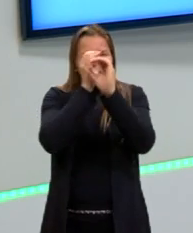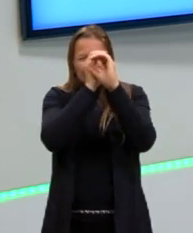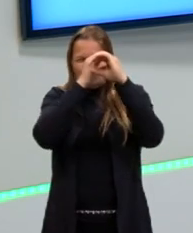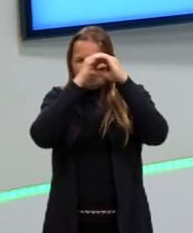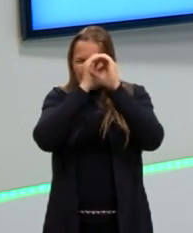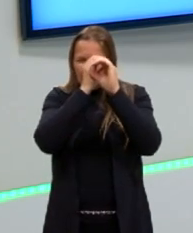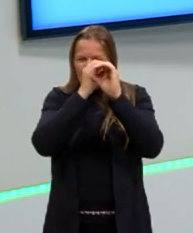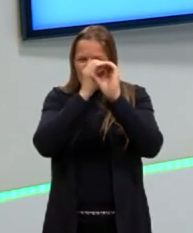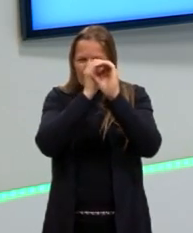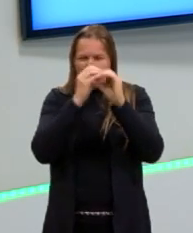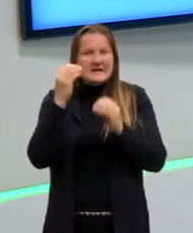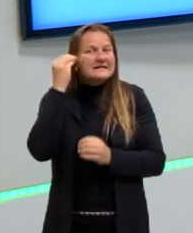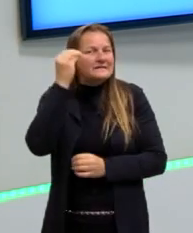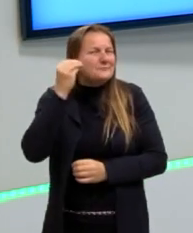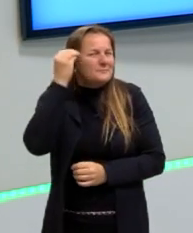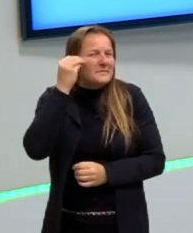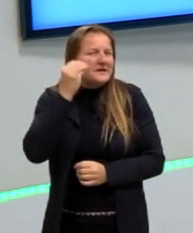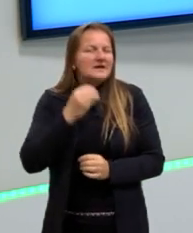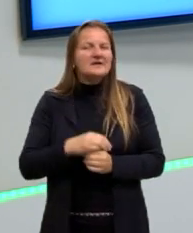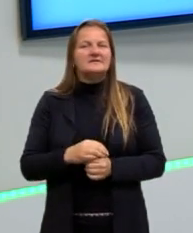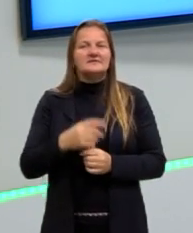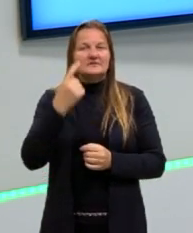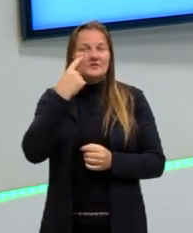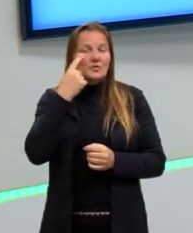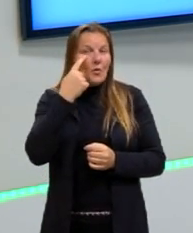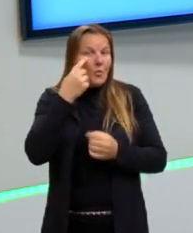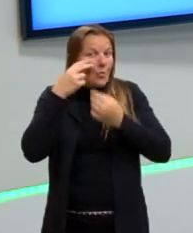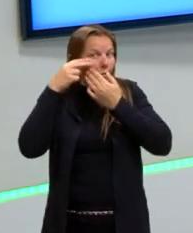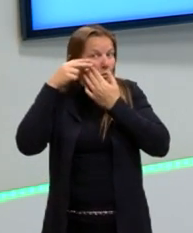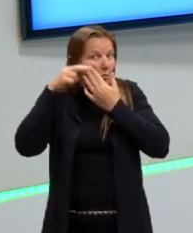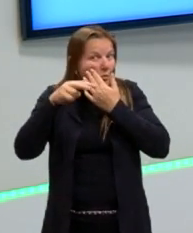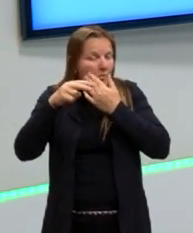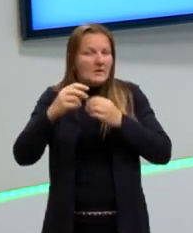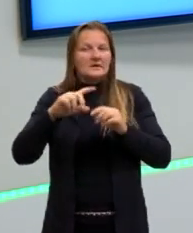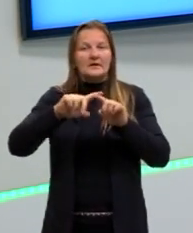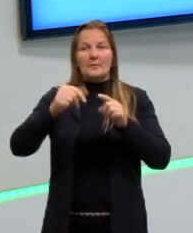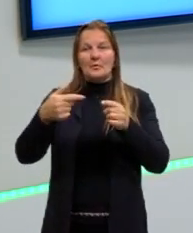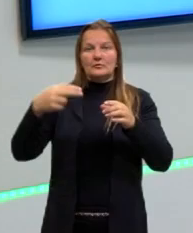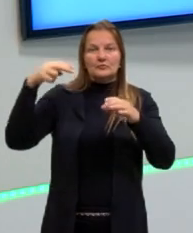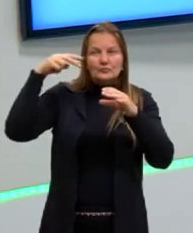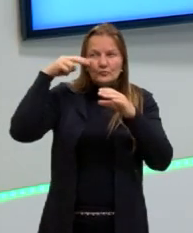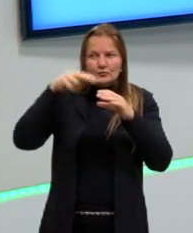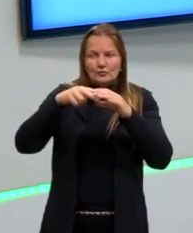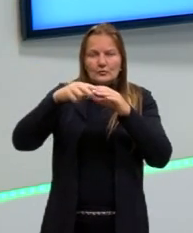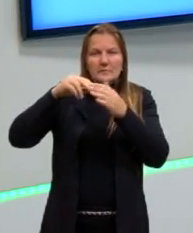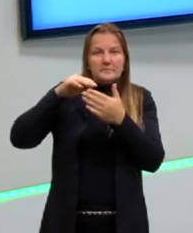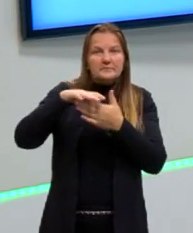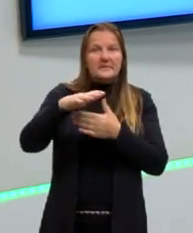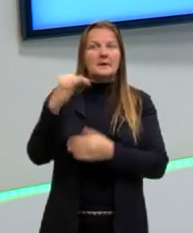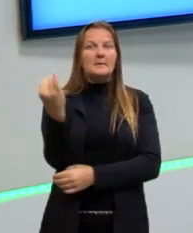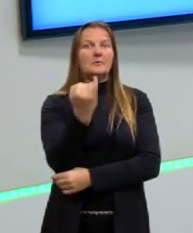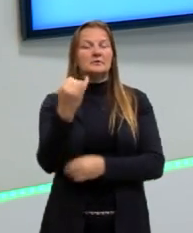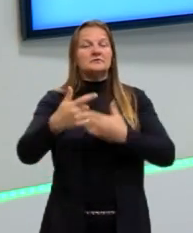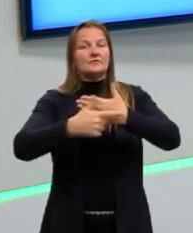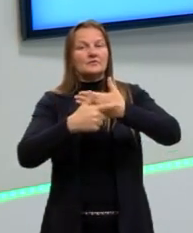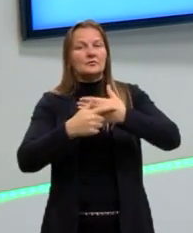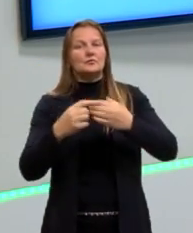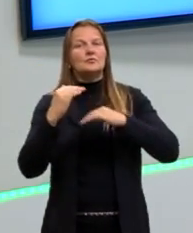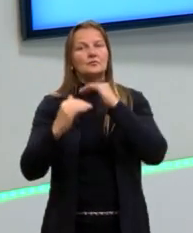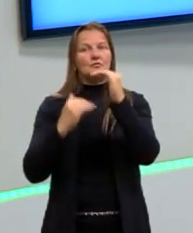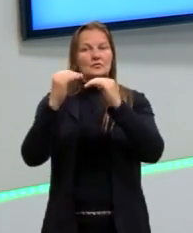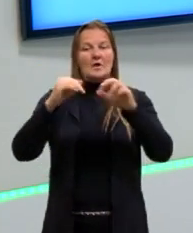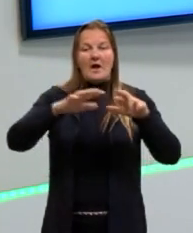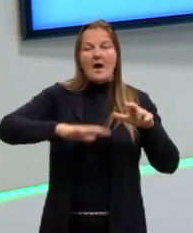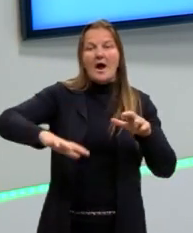Várias experiências que ele fez, né? De dispersão, que a gente vai ver depois, foram importantes, então, também para o desenvolvimento dessa